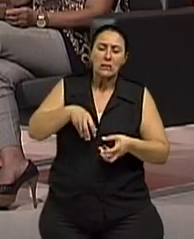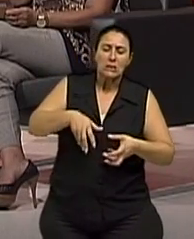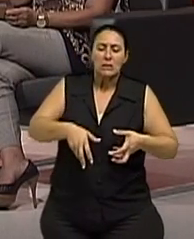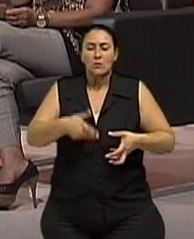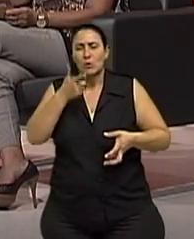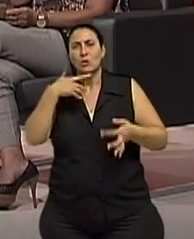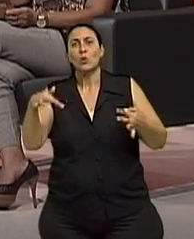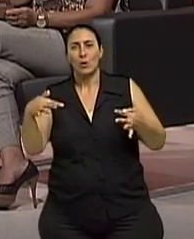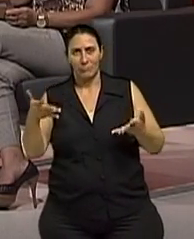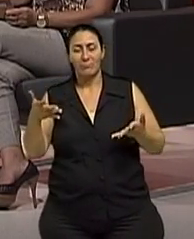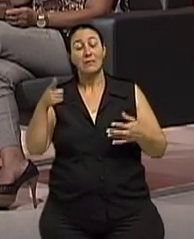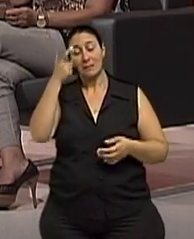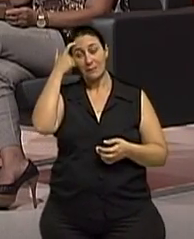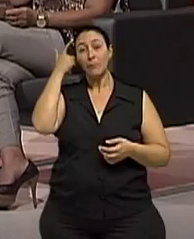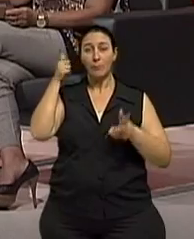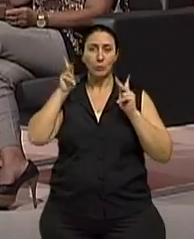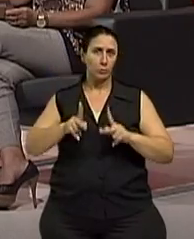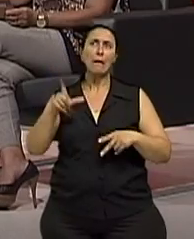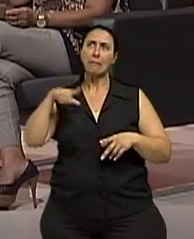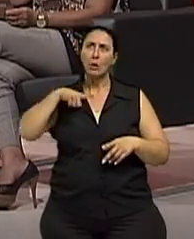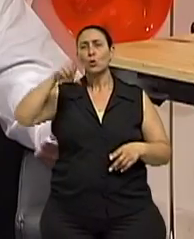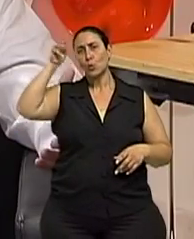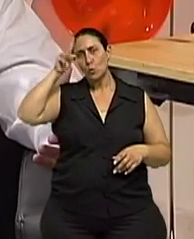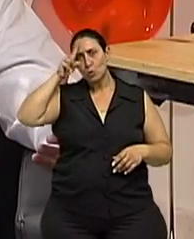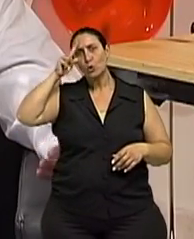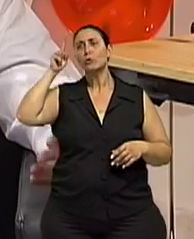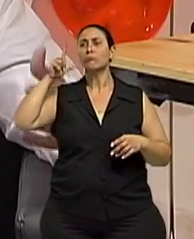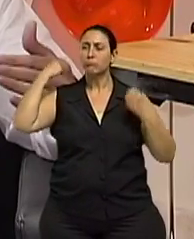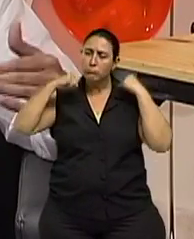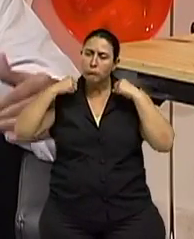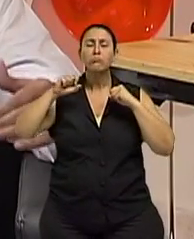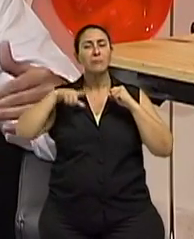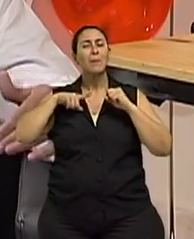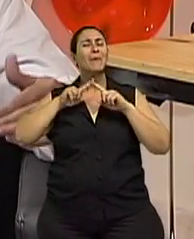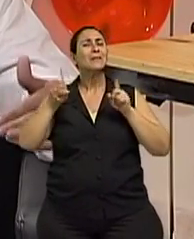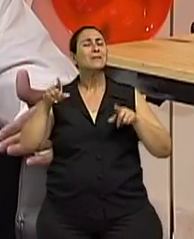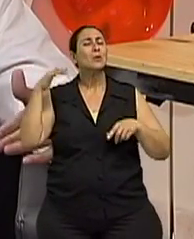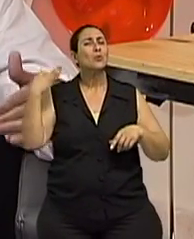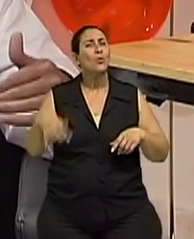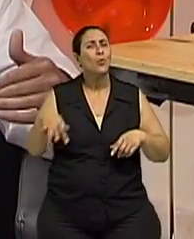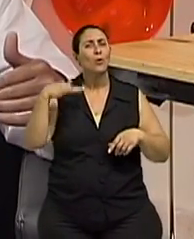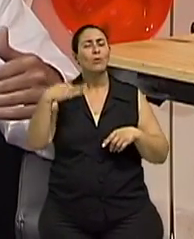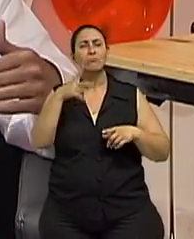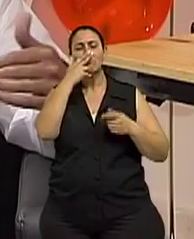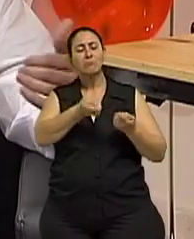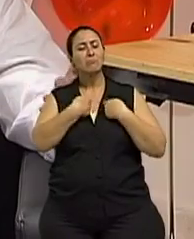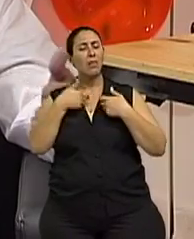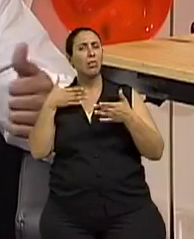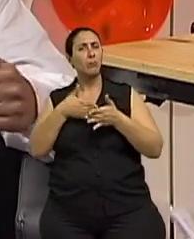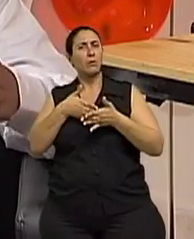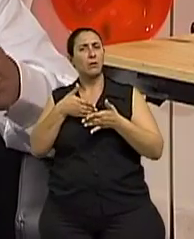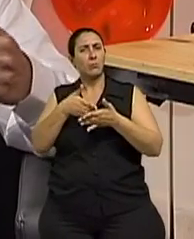vamos supor, ele tem uma atividade física regular, ele faz atividades para o bem-estar dele e essa dor começa a limitar, começa a diminuir a